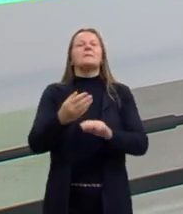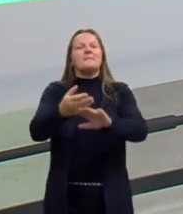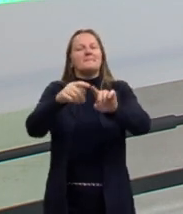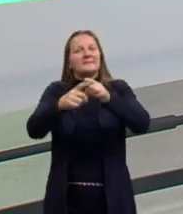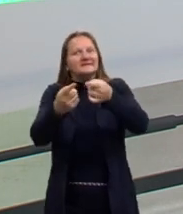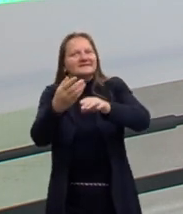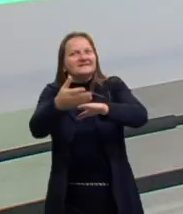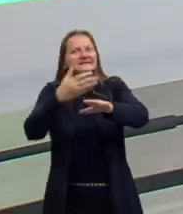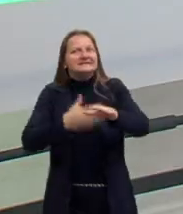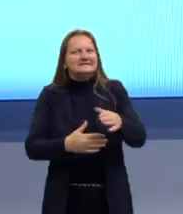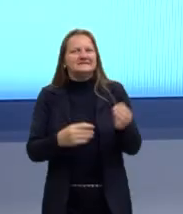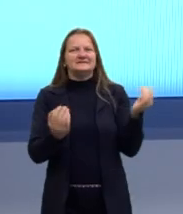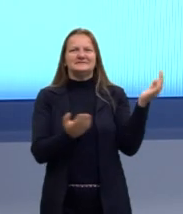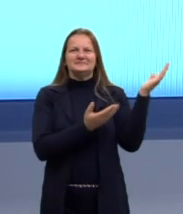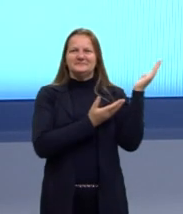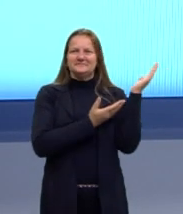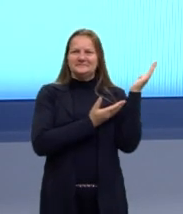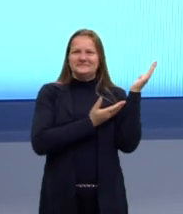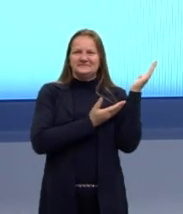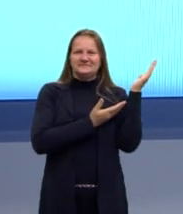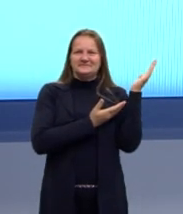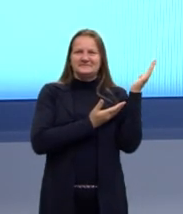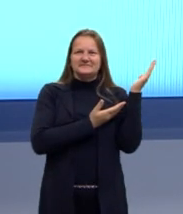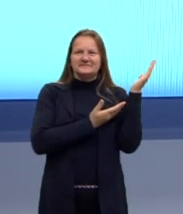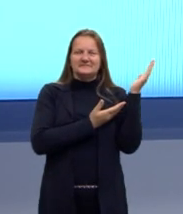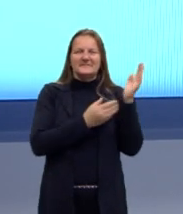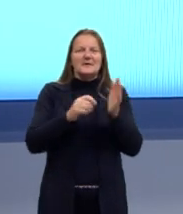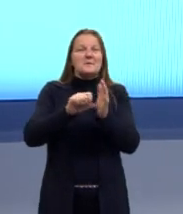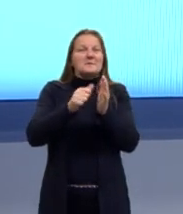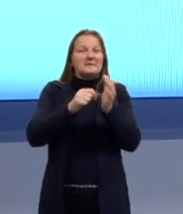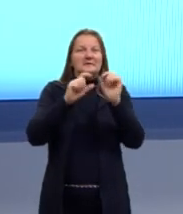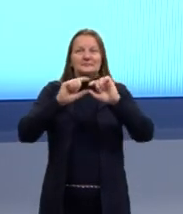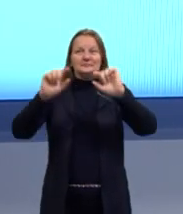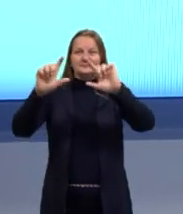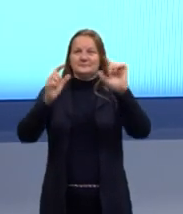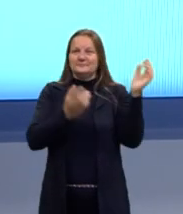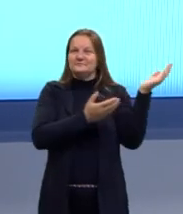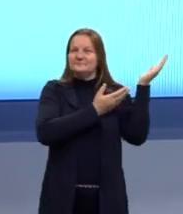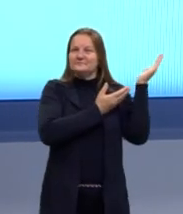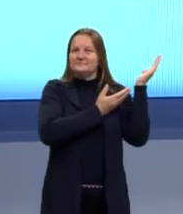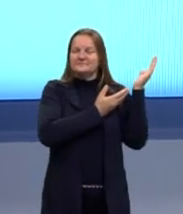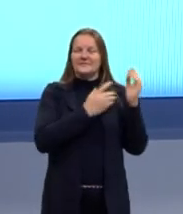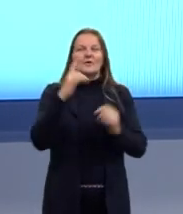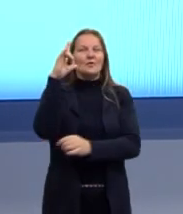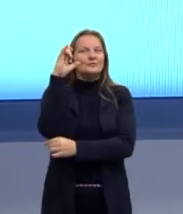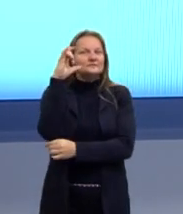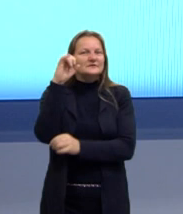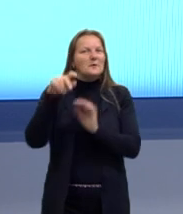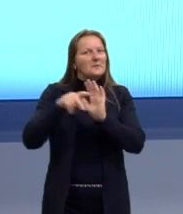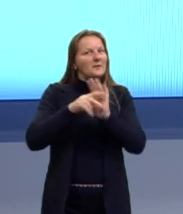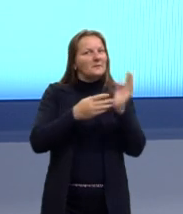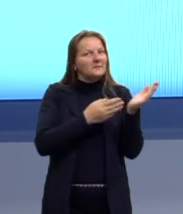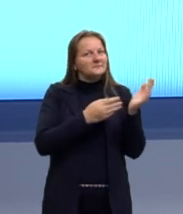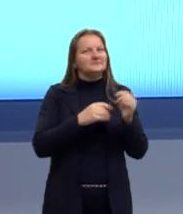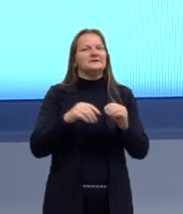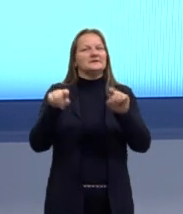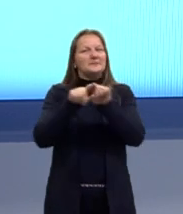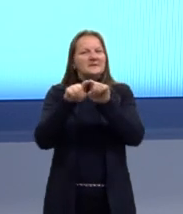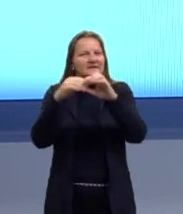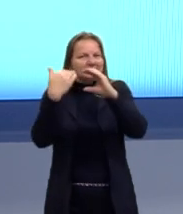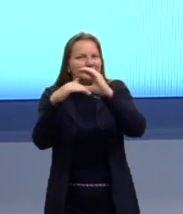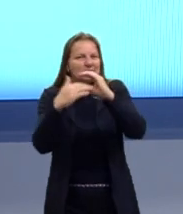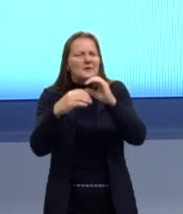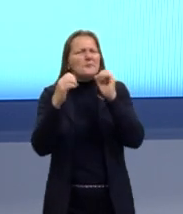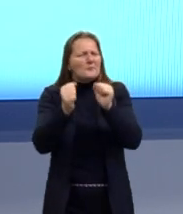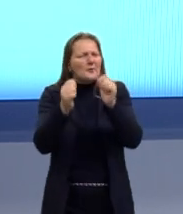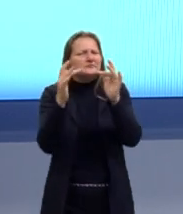lembrar vocês que aqui no cantinho desse meu primeiro slide, vocês têm o meu Instagram pessoal e vocês têm também o meu e